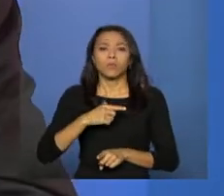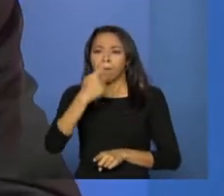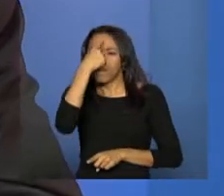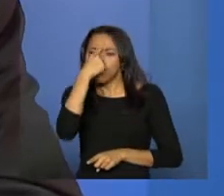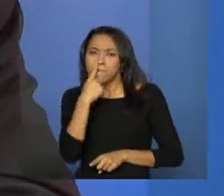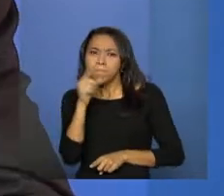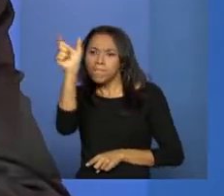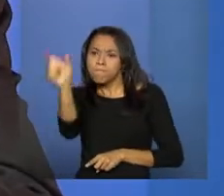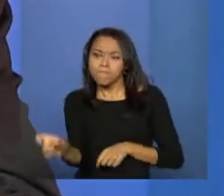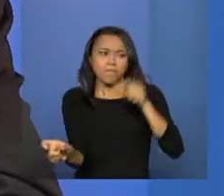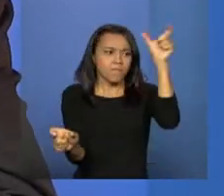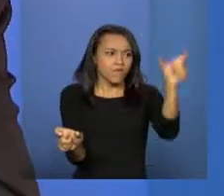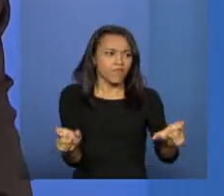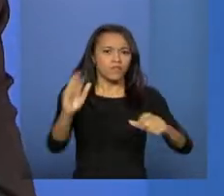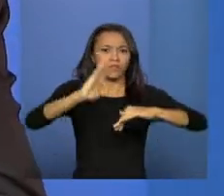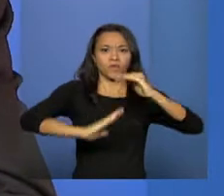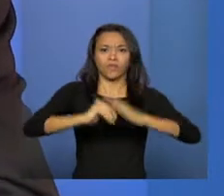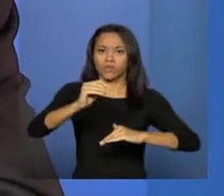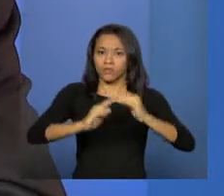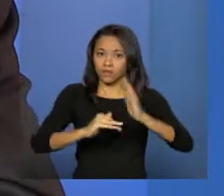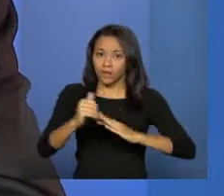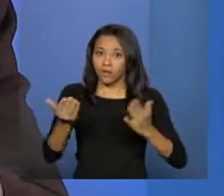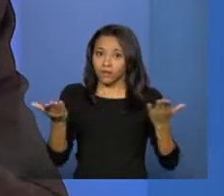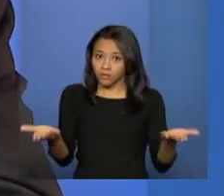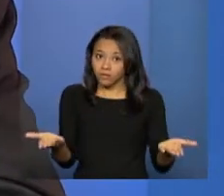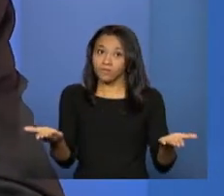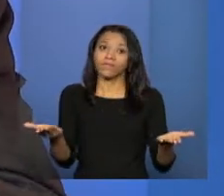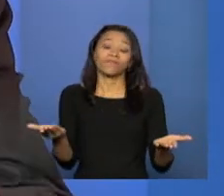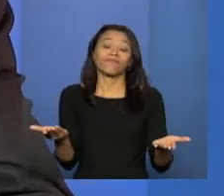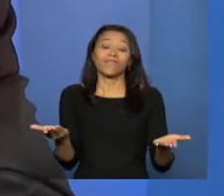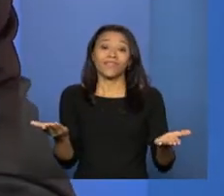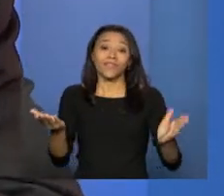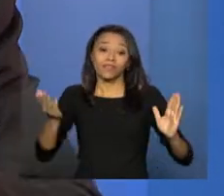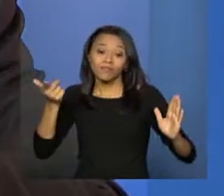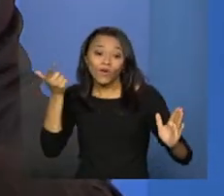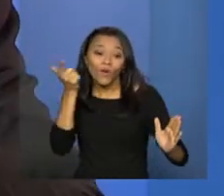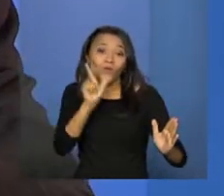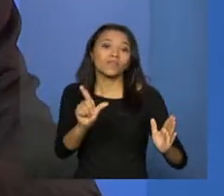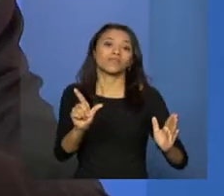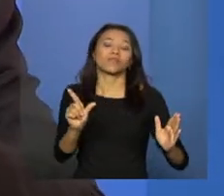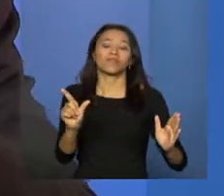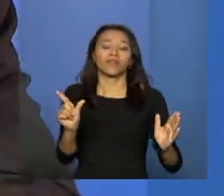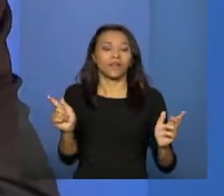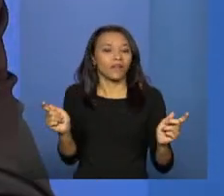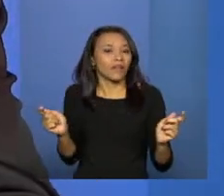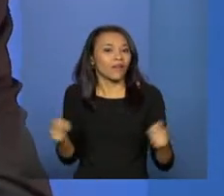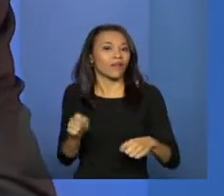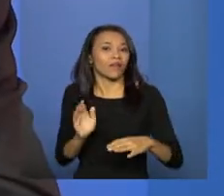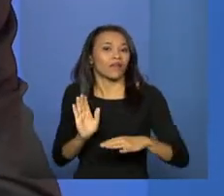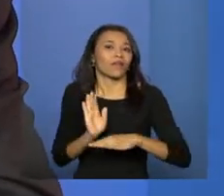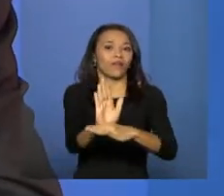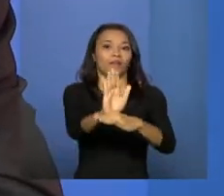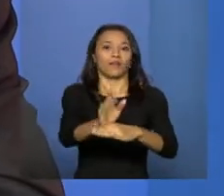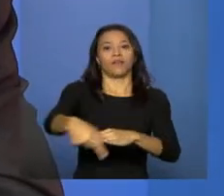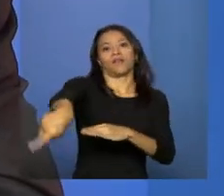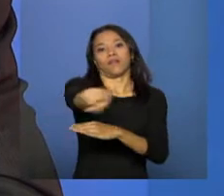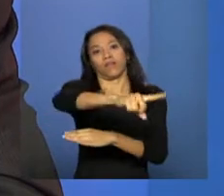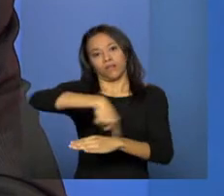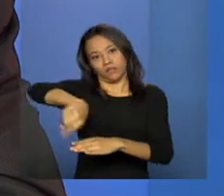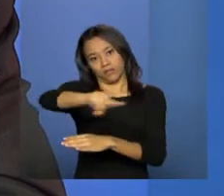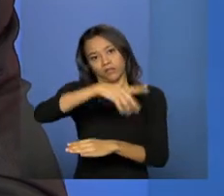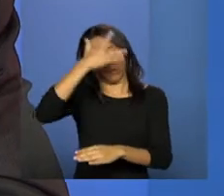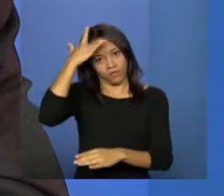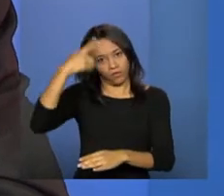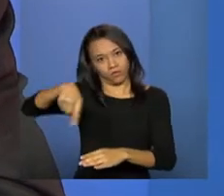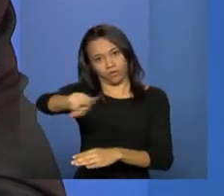profissionais que dêem conta das necessidades, das demandas que estão hoje colocadas para a nossa